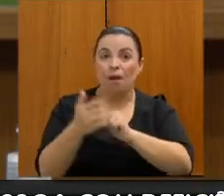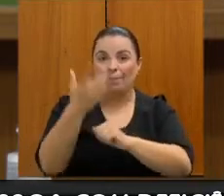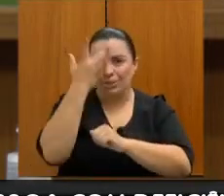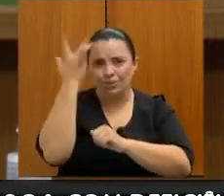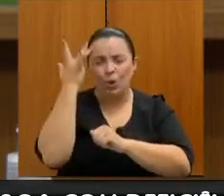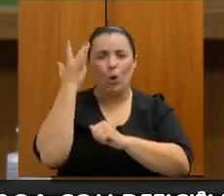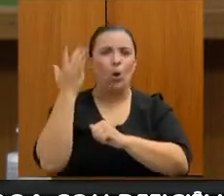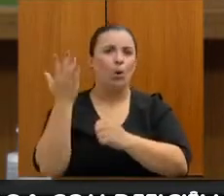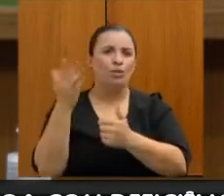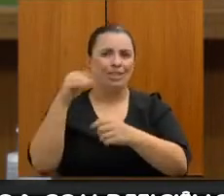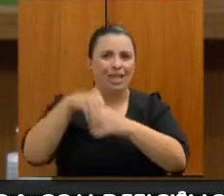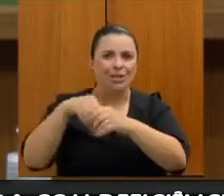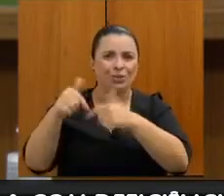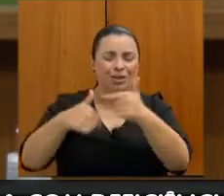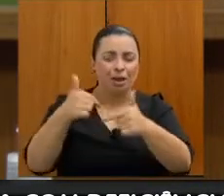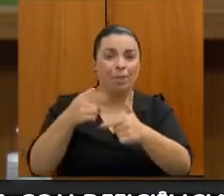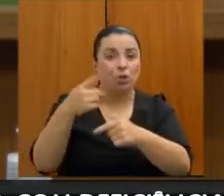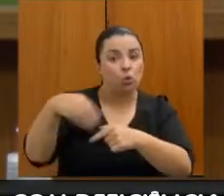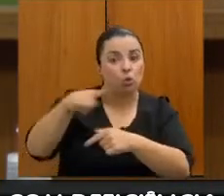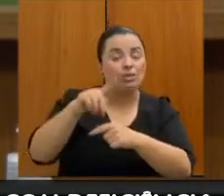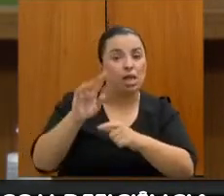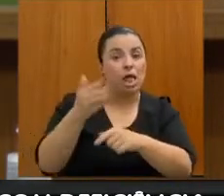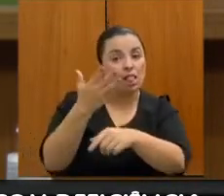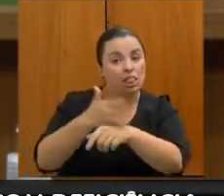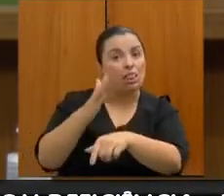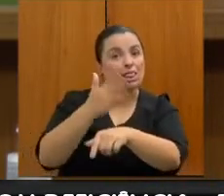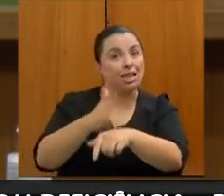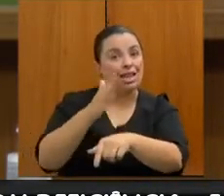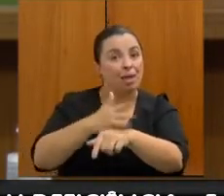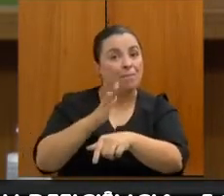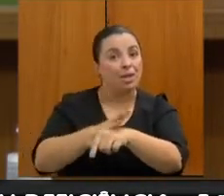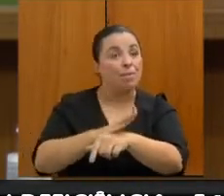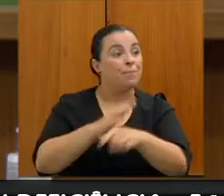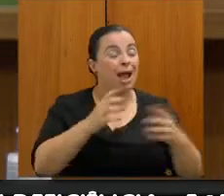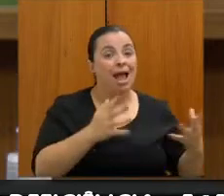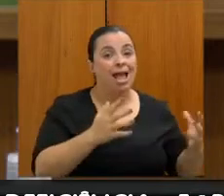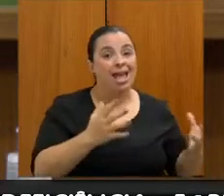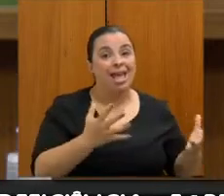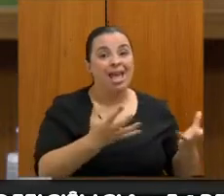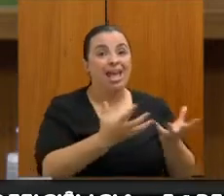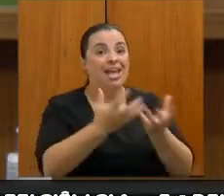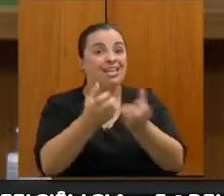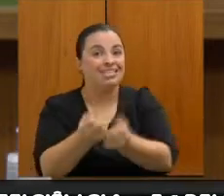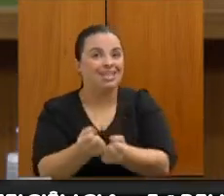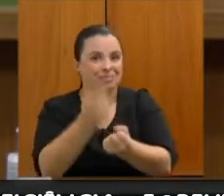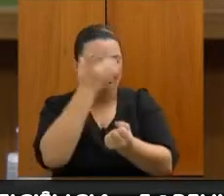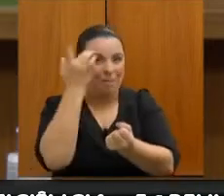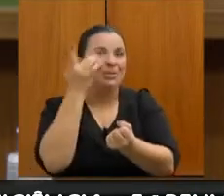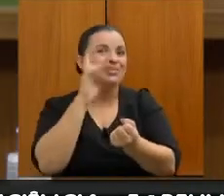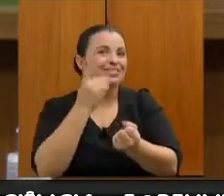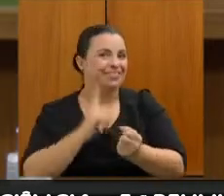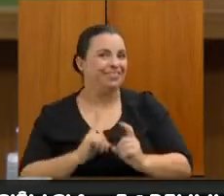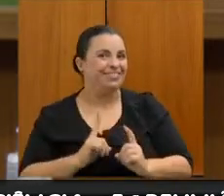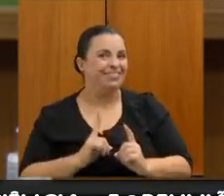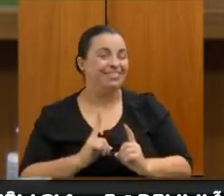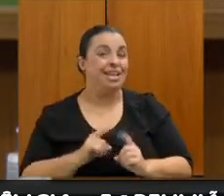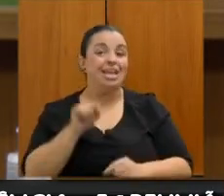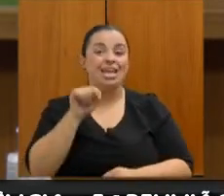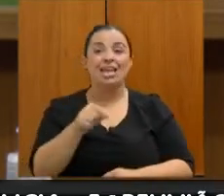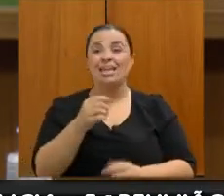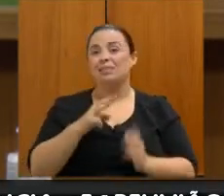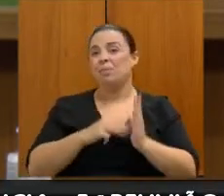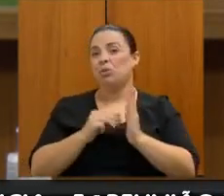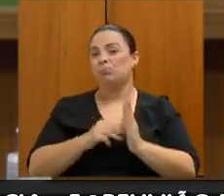função que ele vai exercer. E essa metodologia tem sido favorável para essas